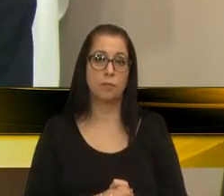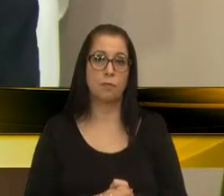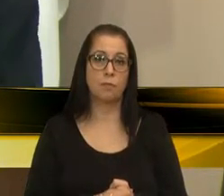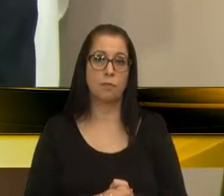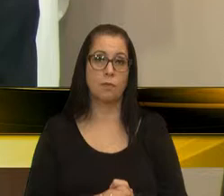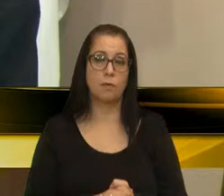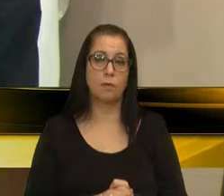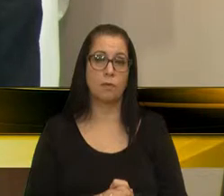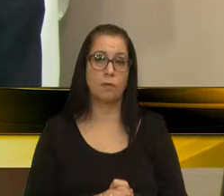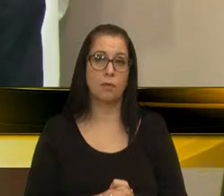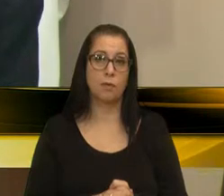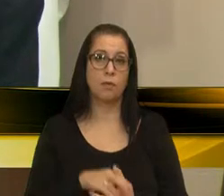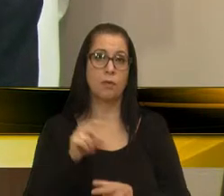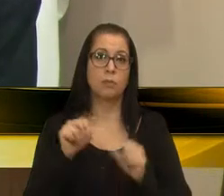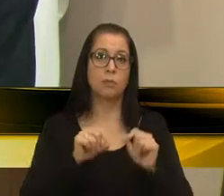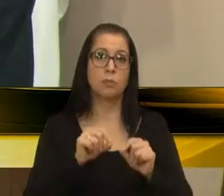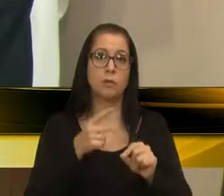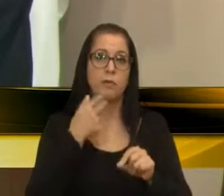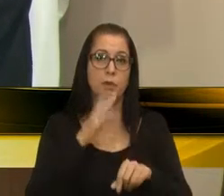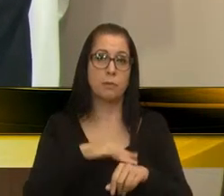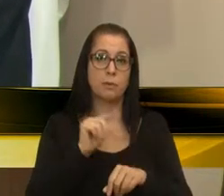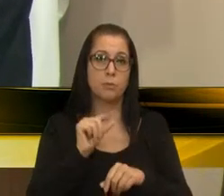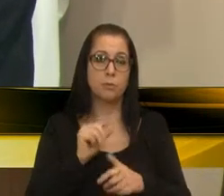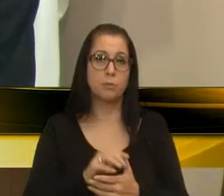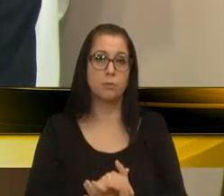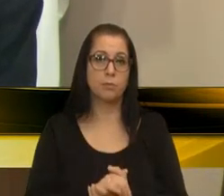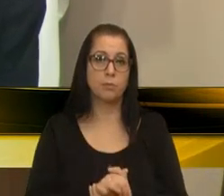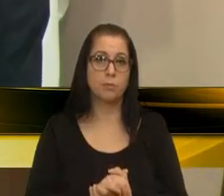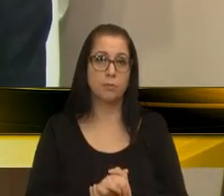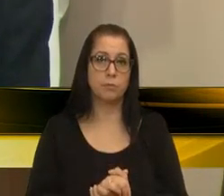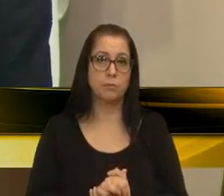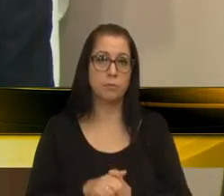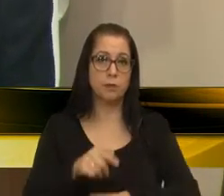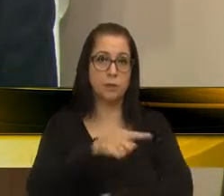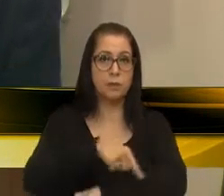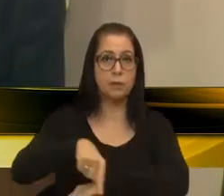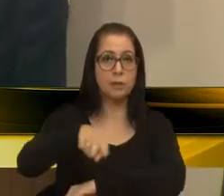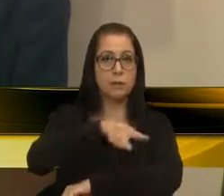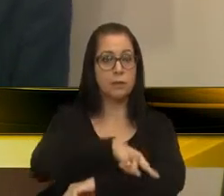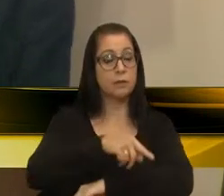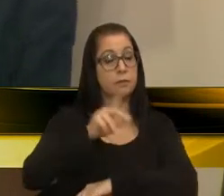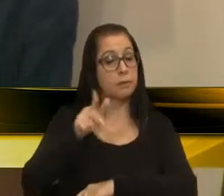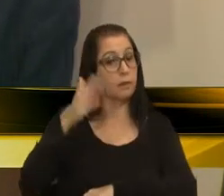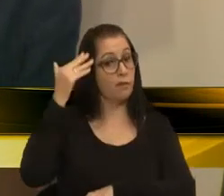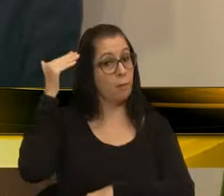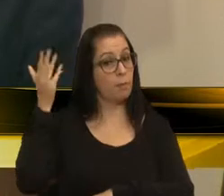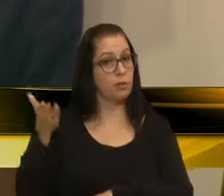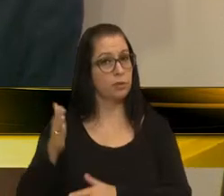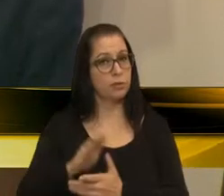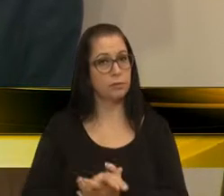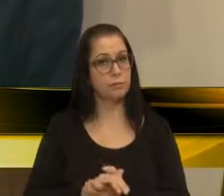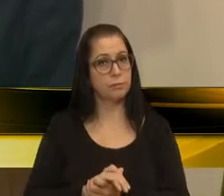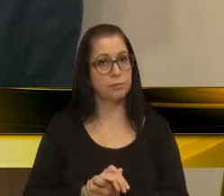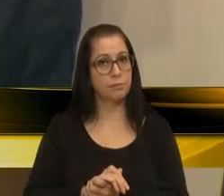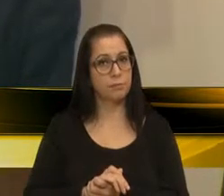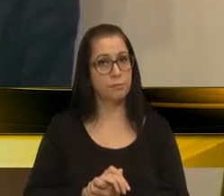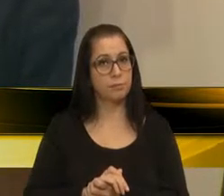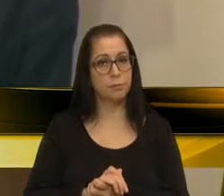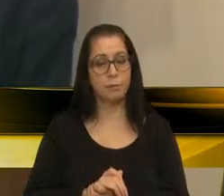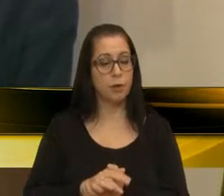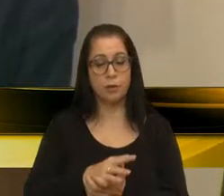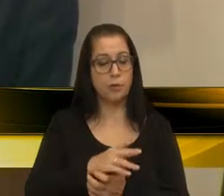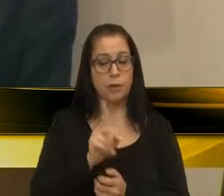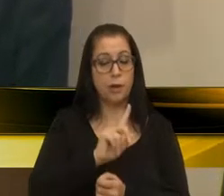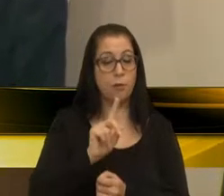só para, mais falar, mais um pouquinho, da, da nossa rotatória, essa famosa, porque, não dá para deixar, de falar mesmo,